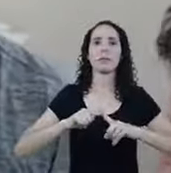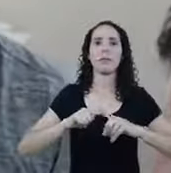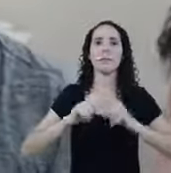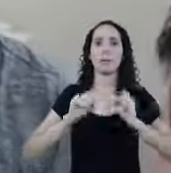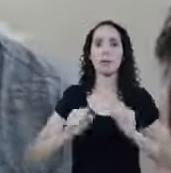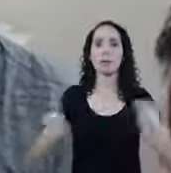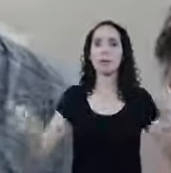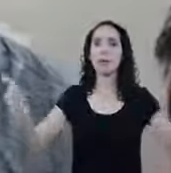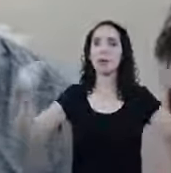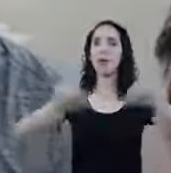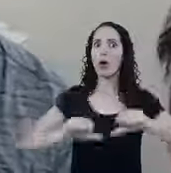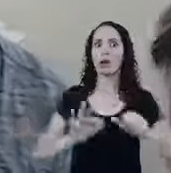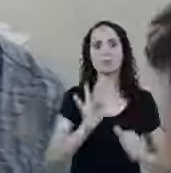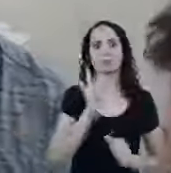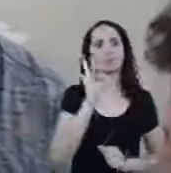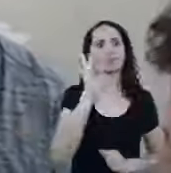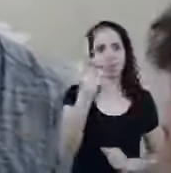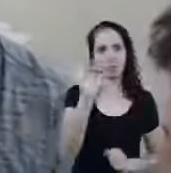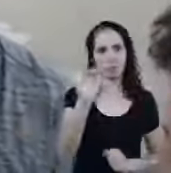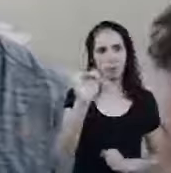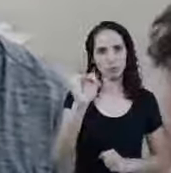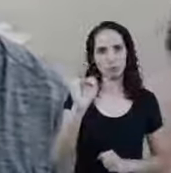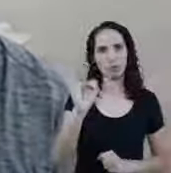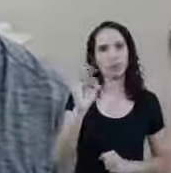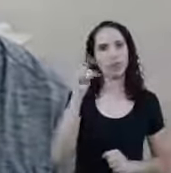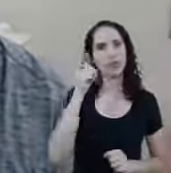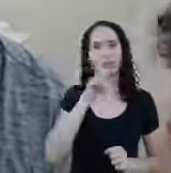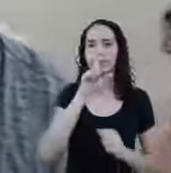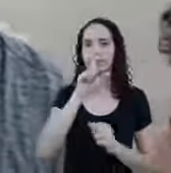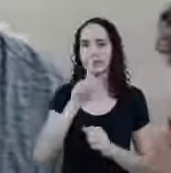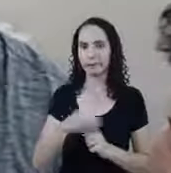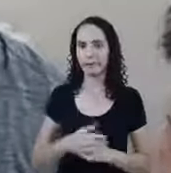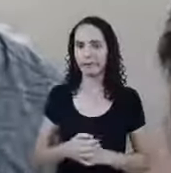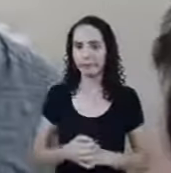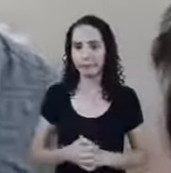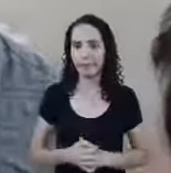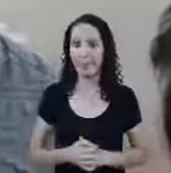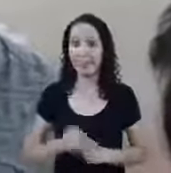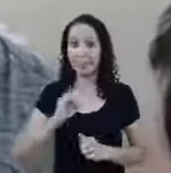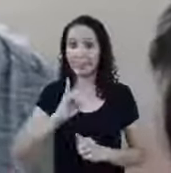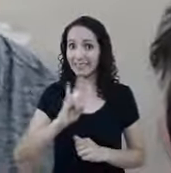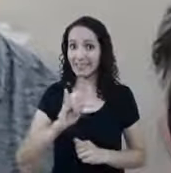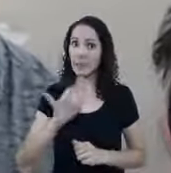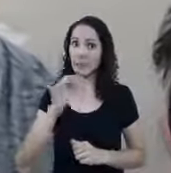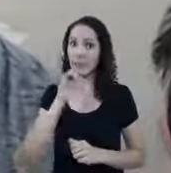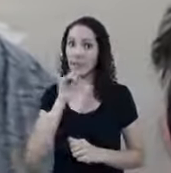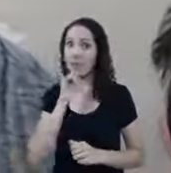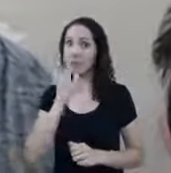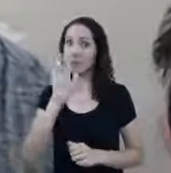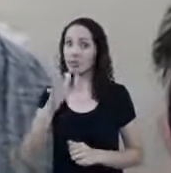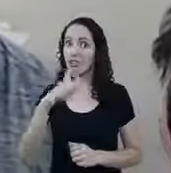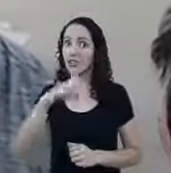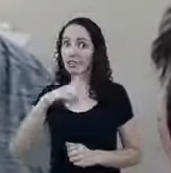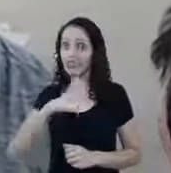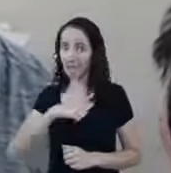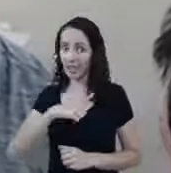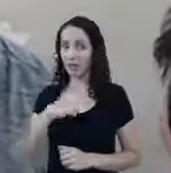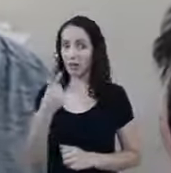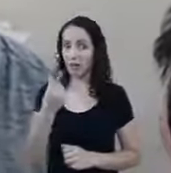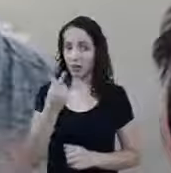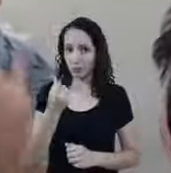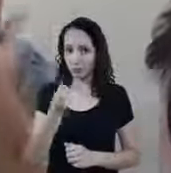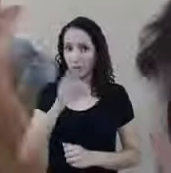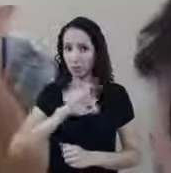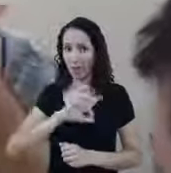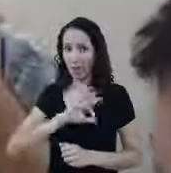catastróficas Aí pela frente E a gente não conseguir Mudar toda essa situação Exatamente Então se você tem O ganho Se você tem como Se manter nesse